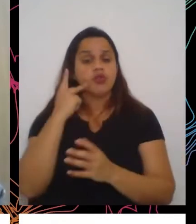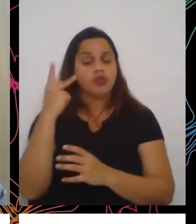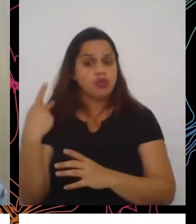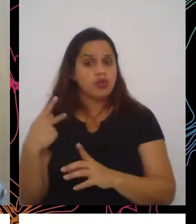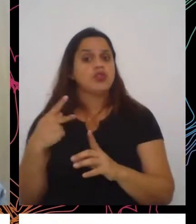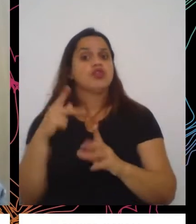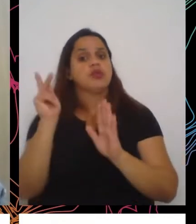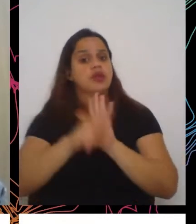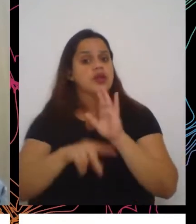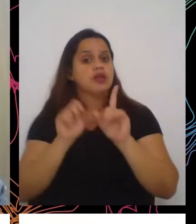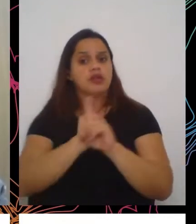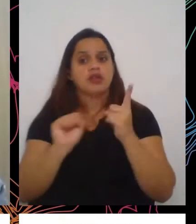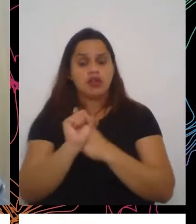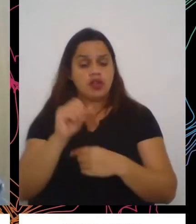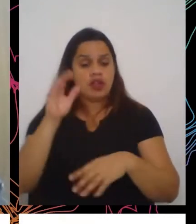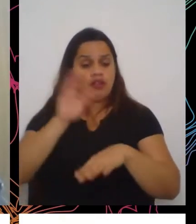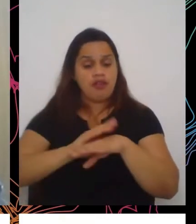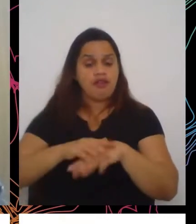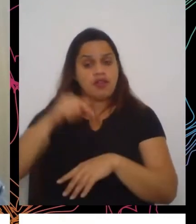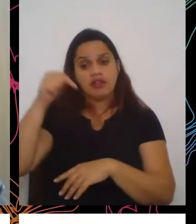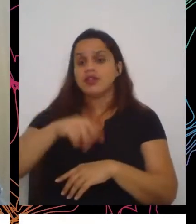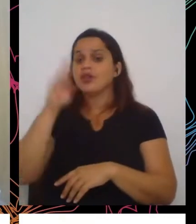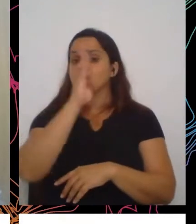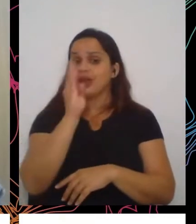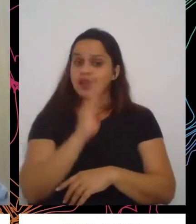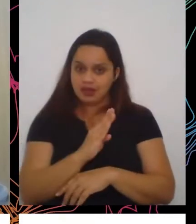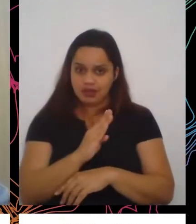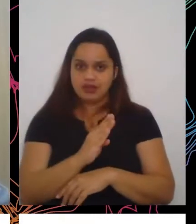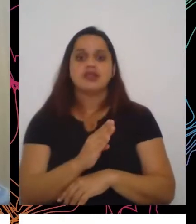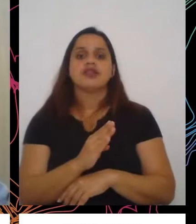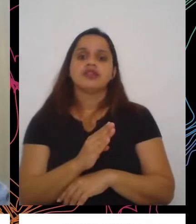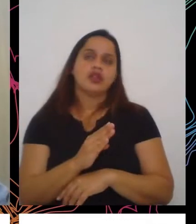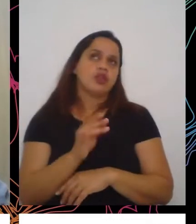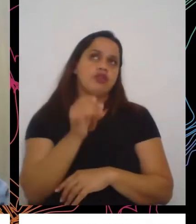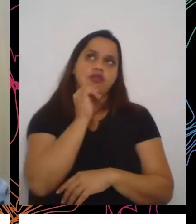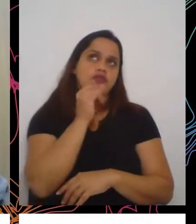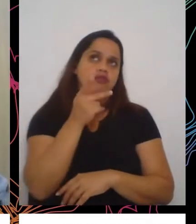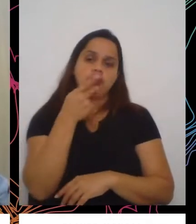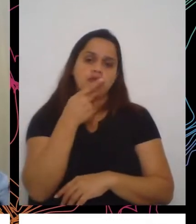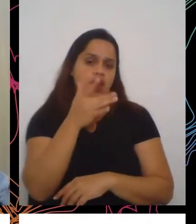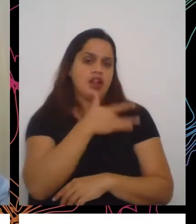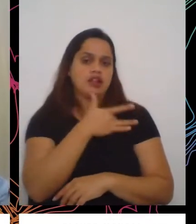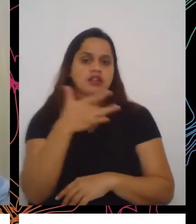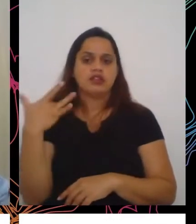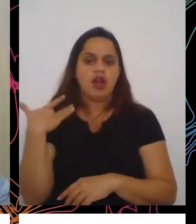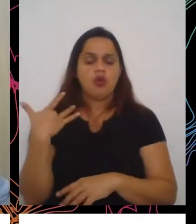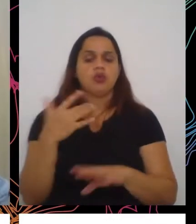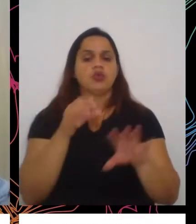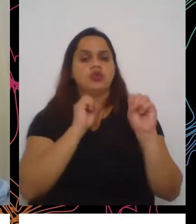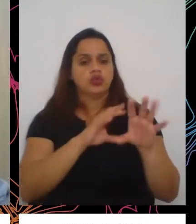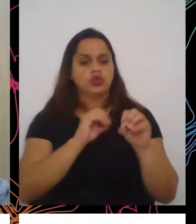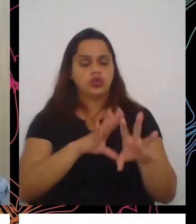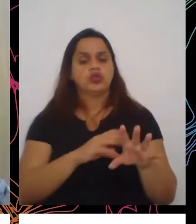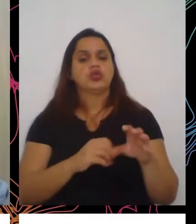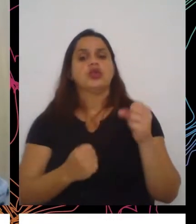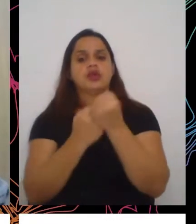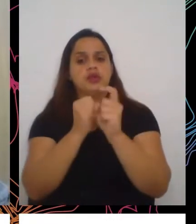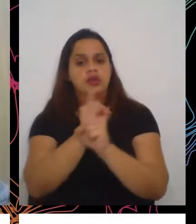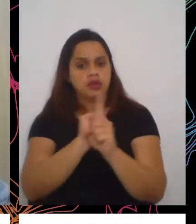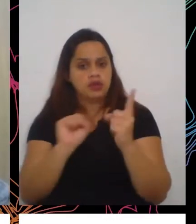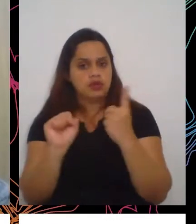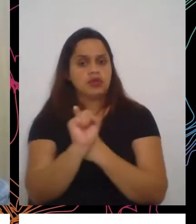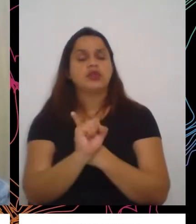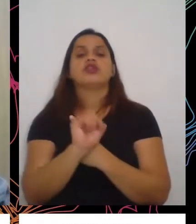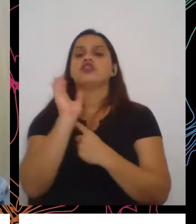implementados no Brasil, exatamente, vamos aqui falar sobre saúde, educação e assistência social, já vinham